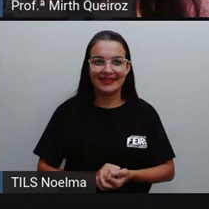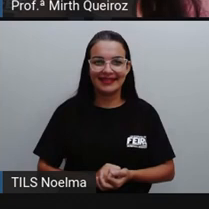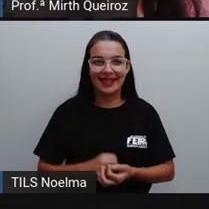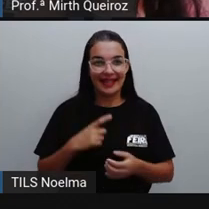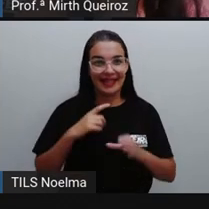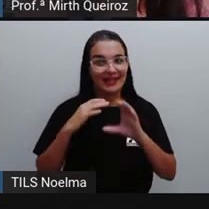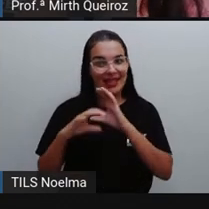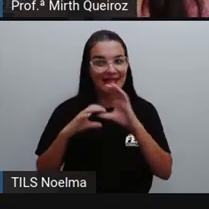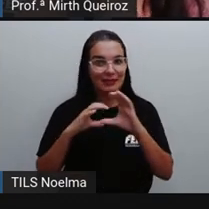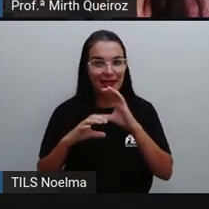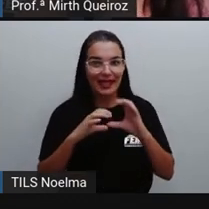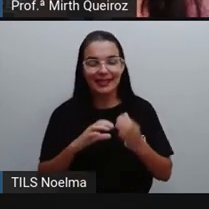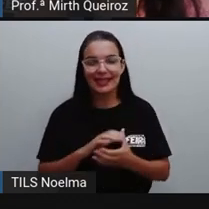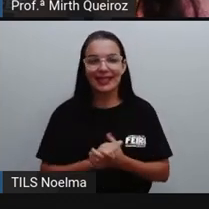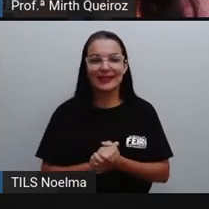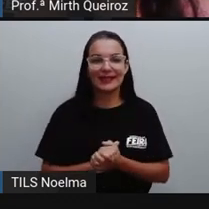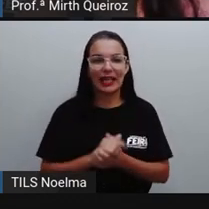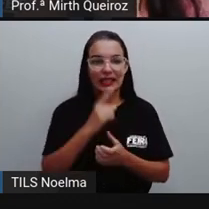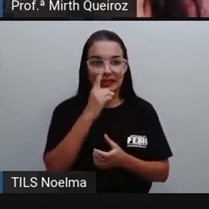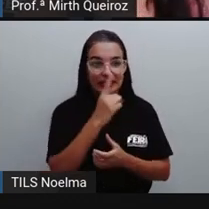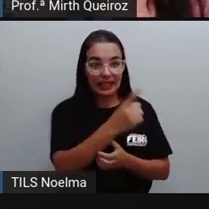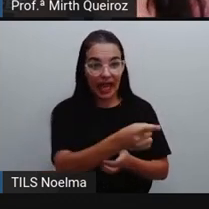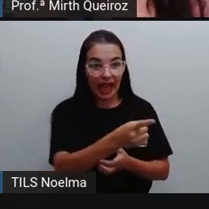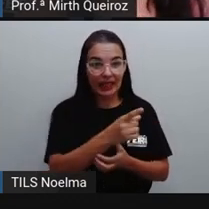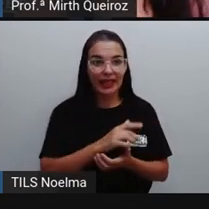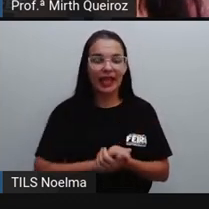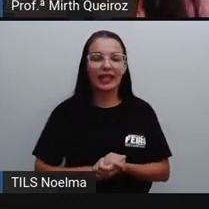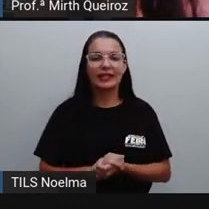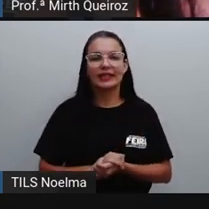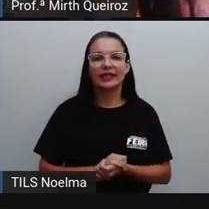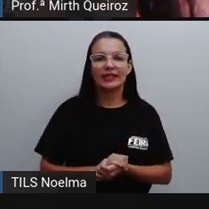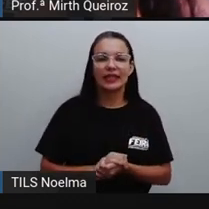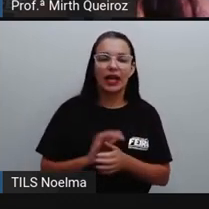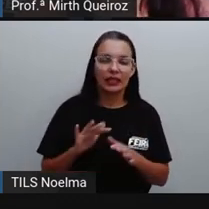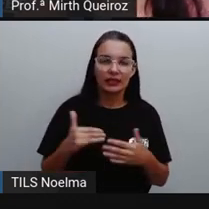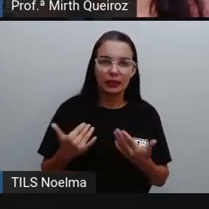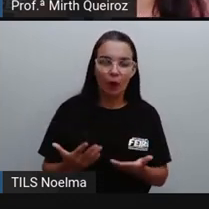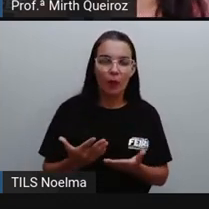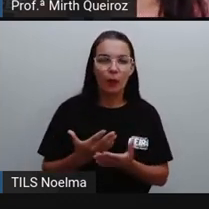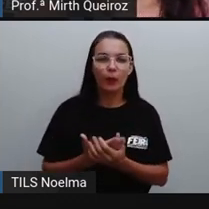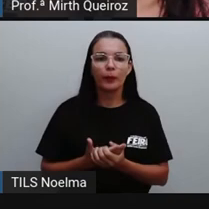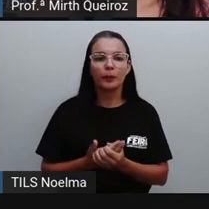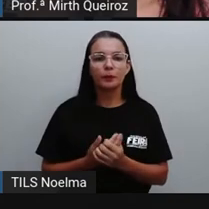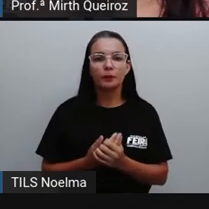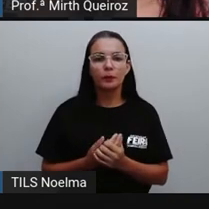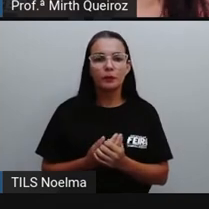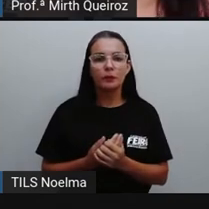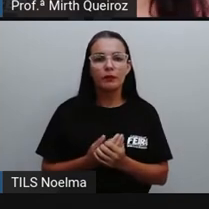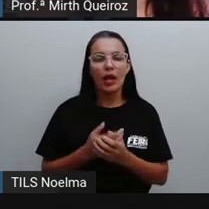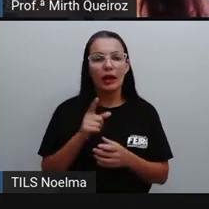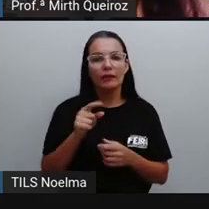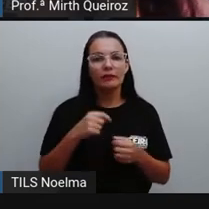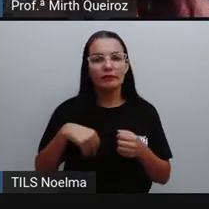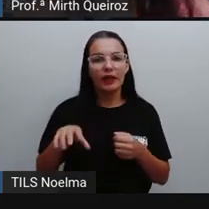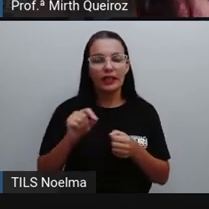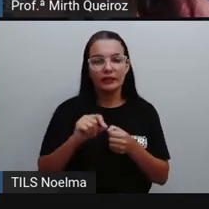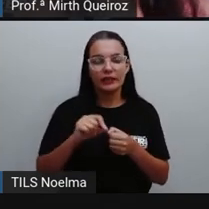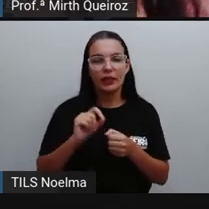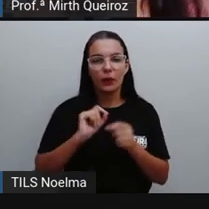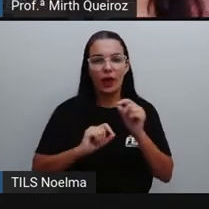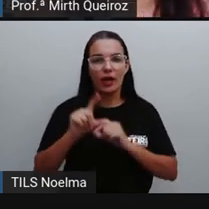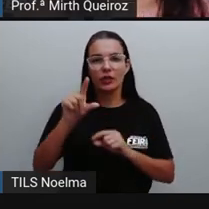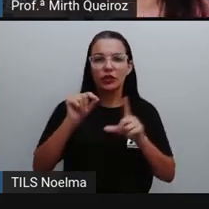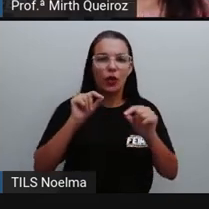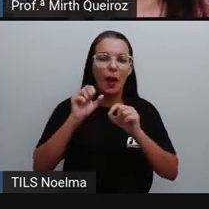comunicação, né? Direta, que a carta acontece a partir dessa comunicação direta. Vocês vão escolher alguém, pode